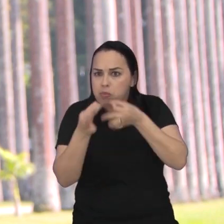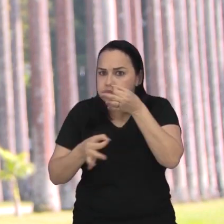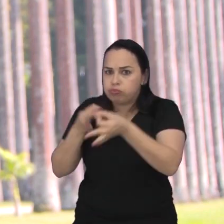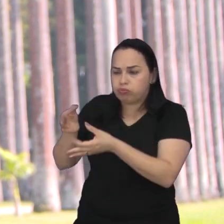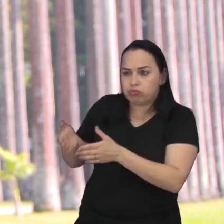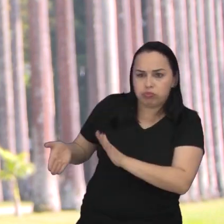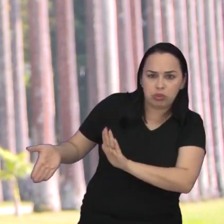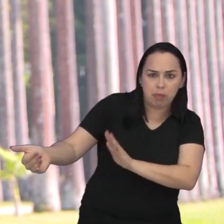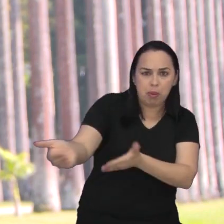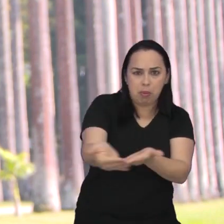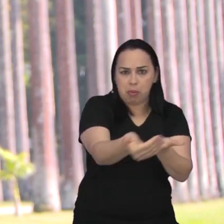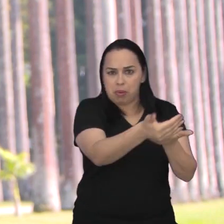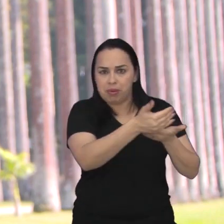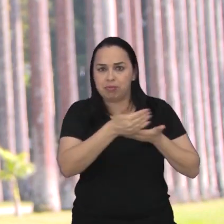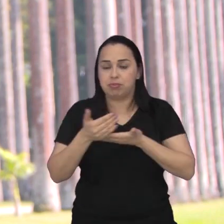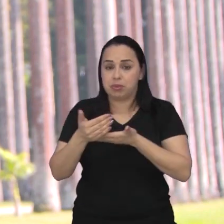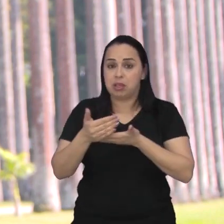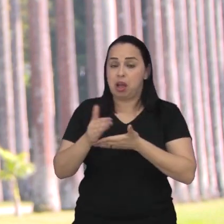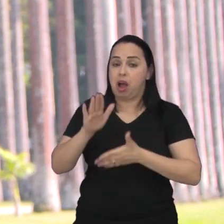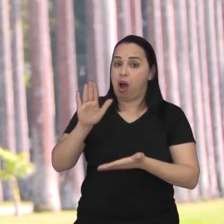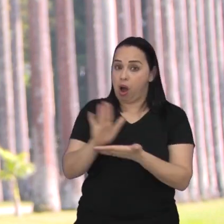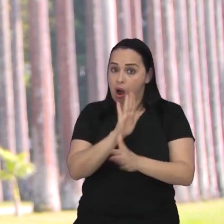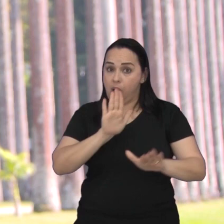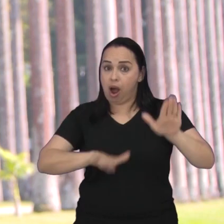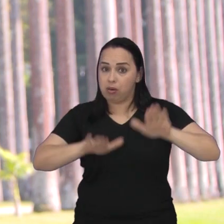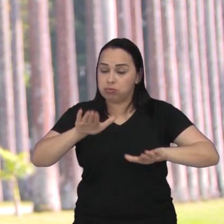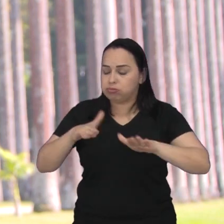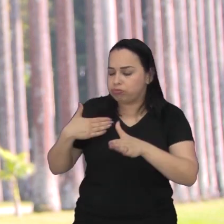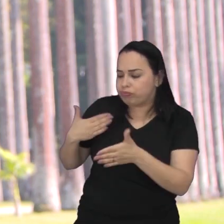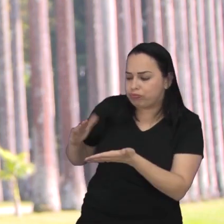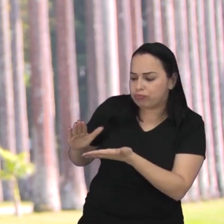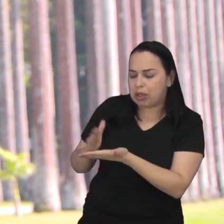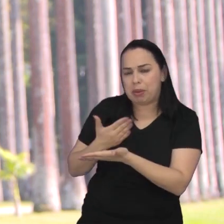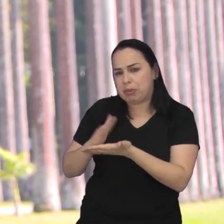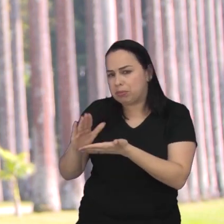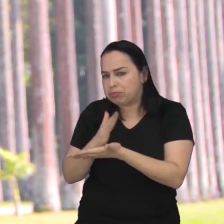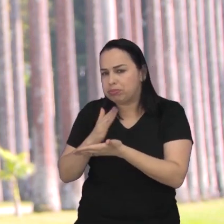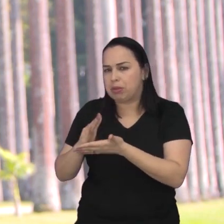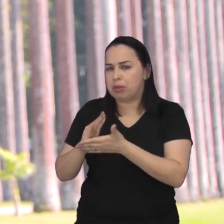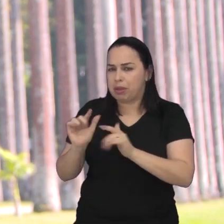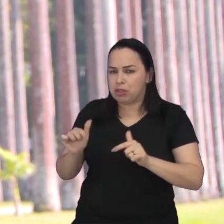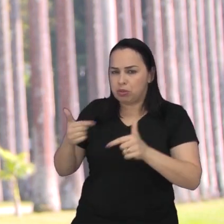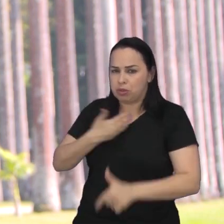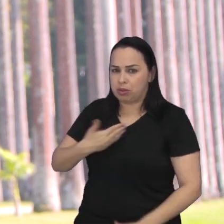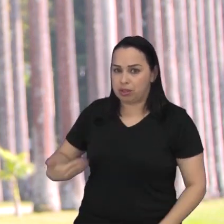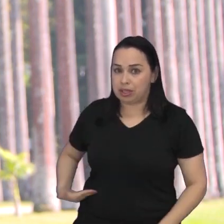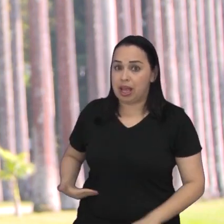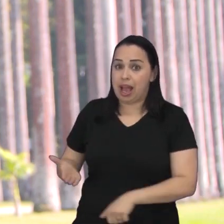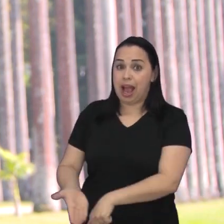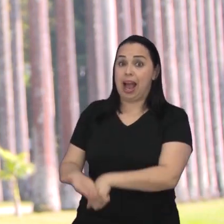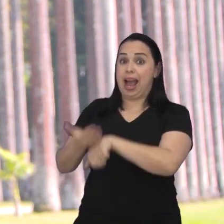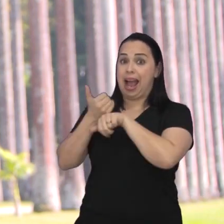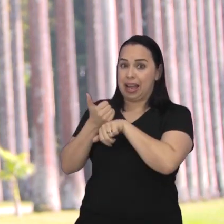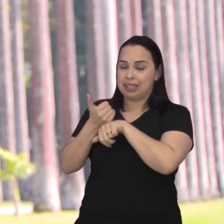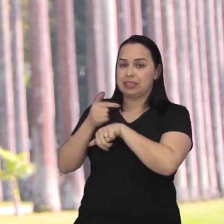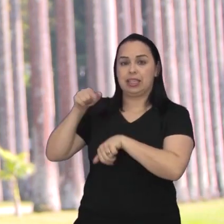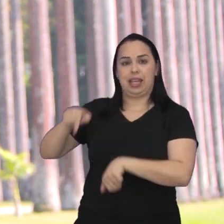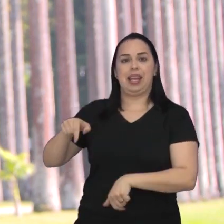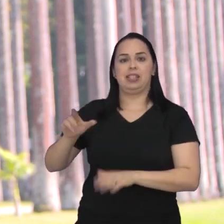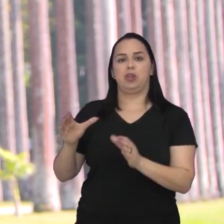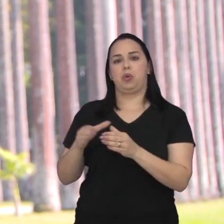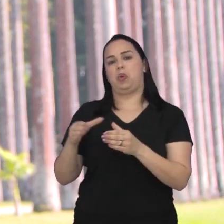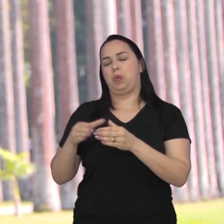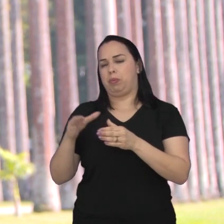deliberativo. Significa dizer que algumas políticas públicas, antes de serem implementadas, passam necessariamente